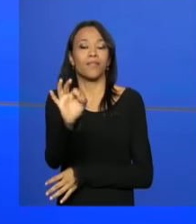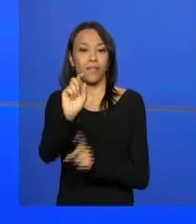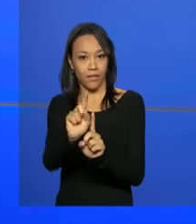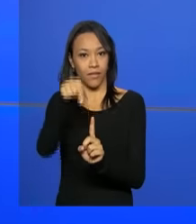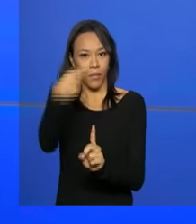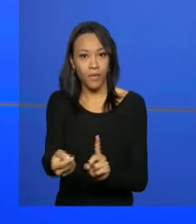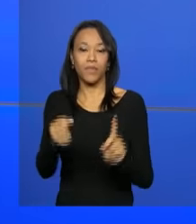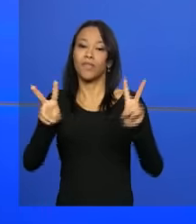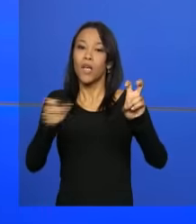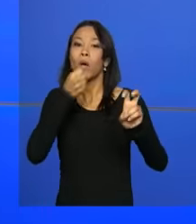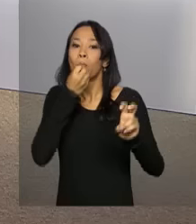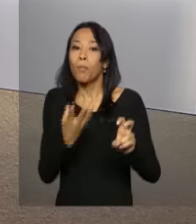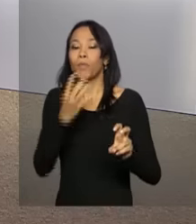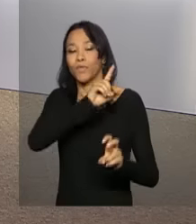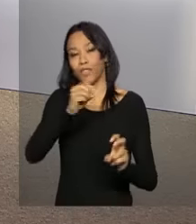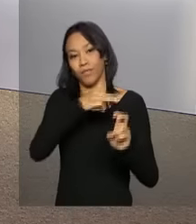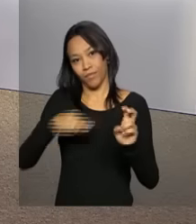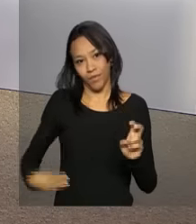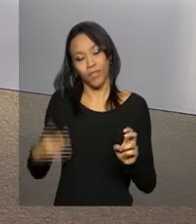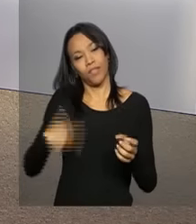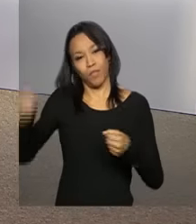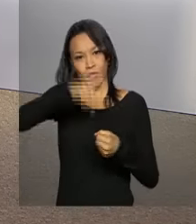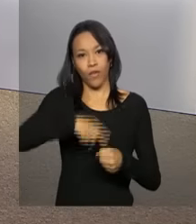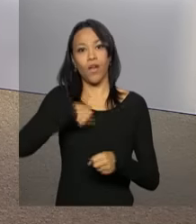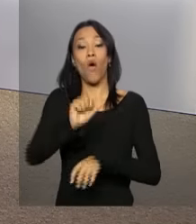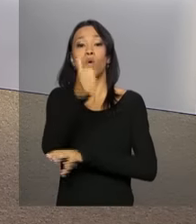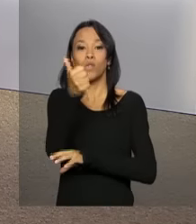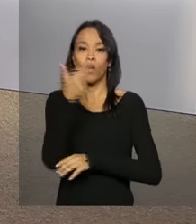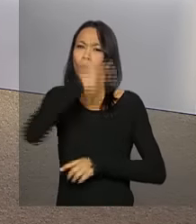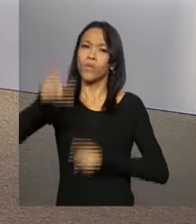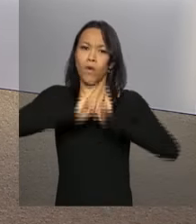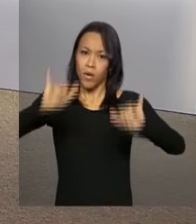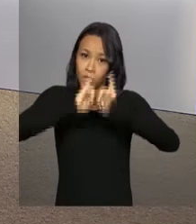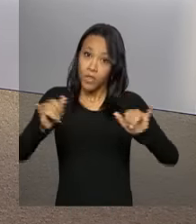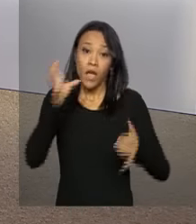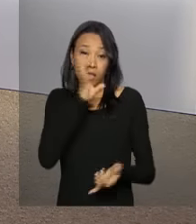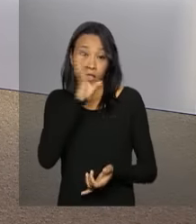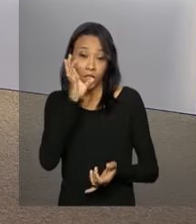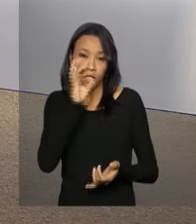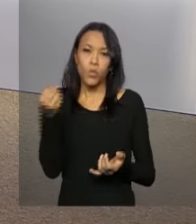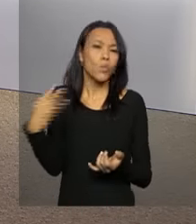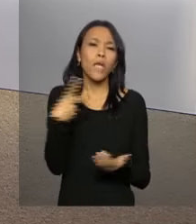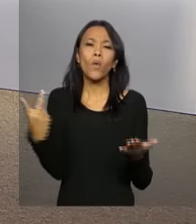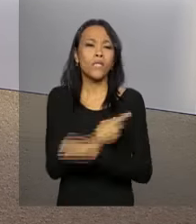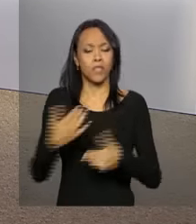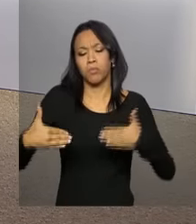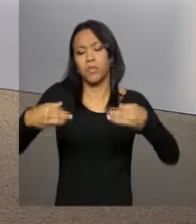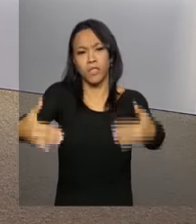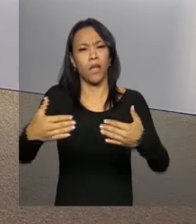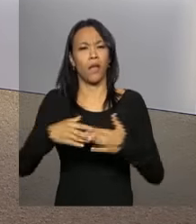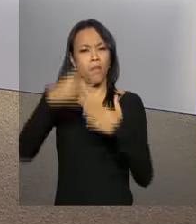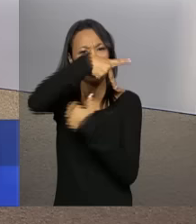reprise do programa Bom Dia, Ministro. Voltamos logo mais às 11h com outras informações. Acompanhe as novidades do Executivo Federal